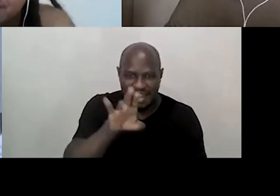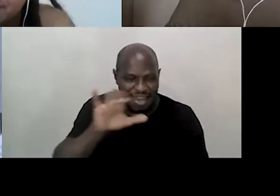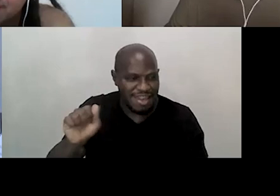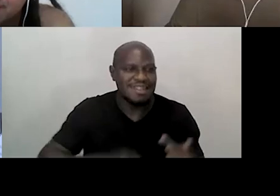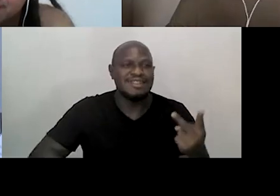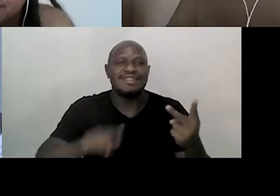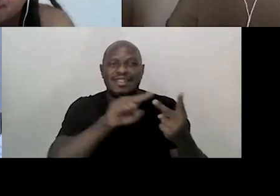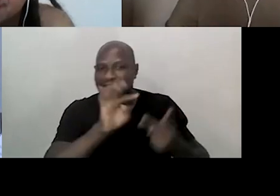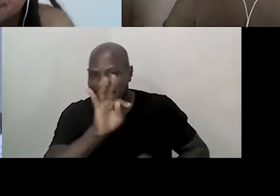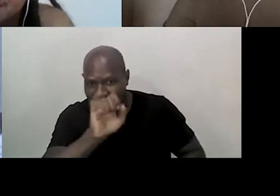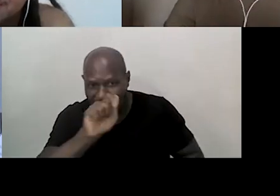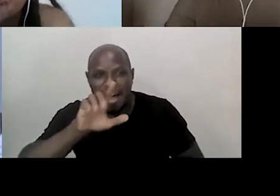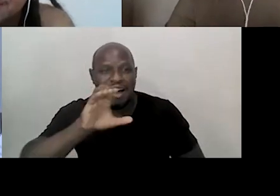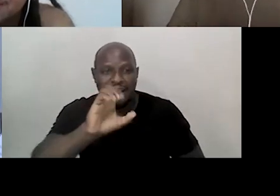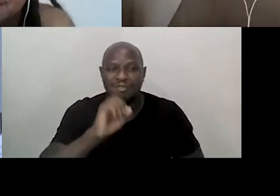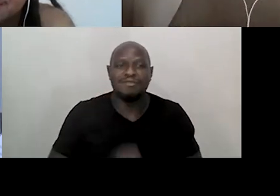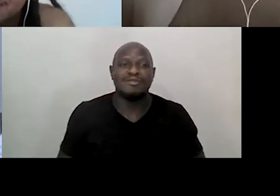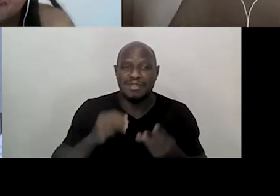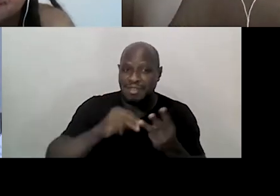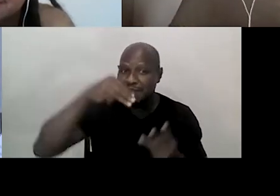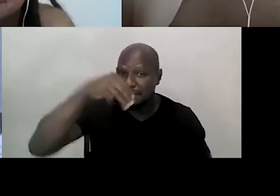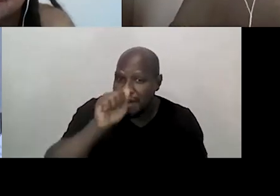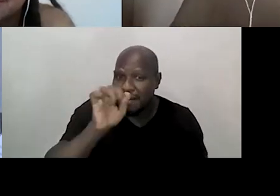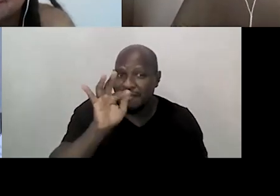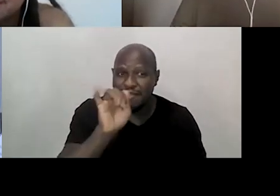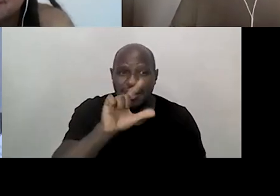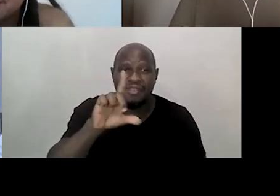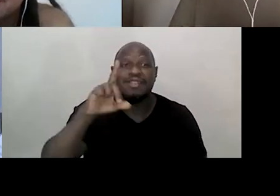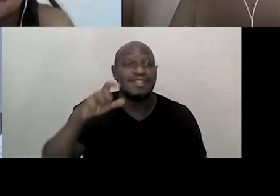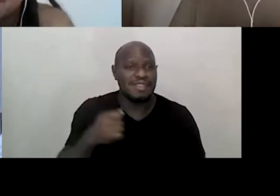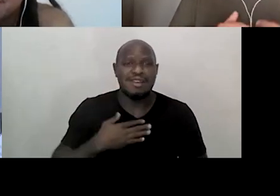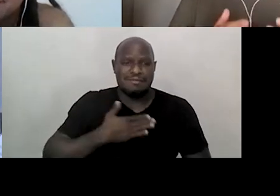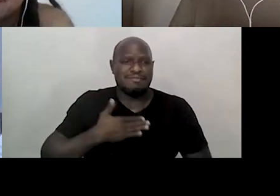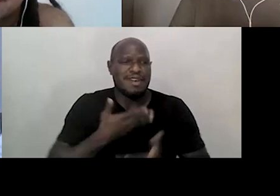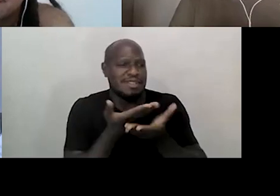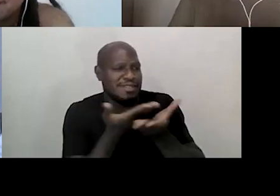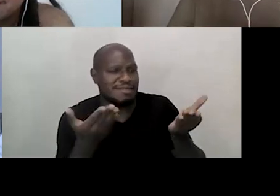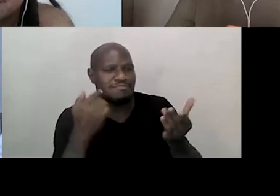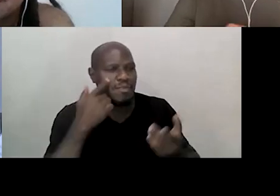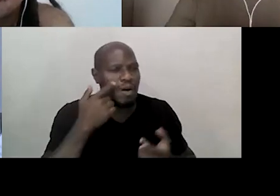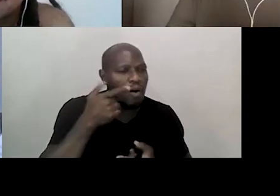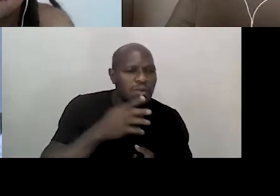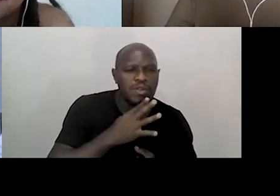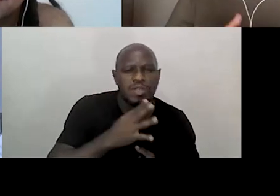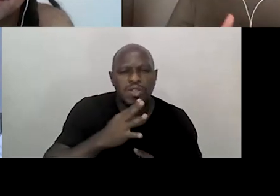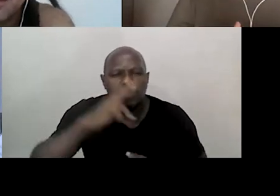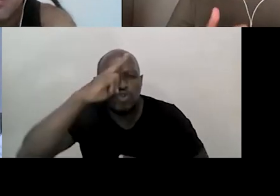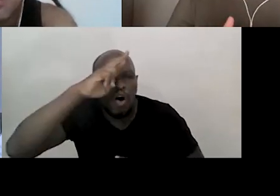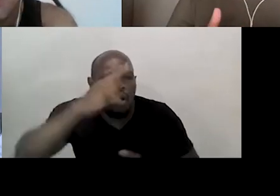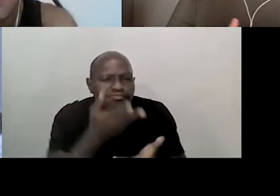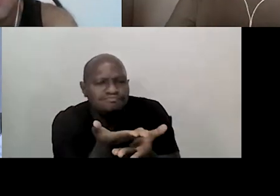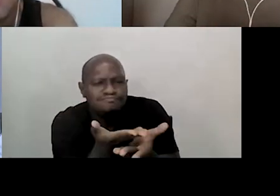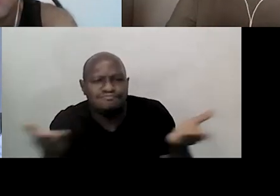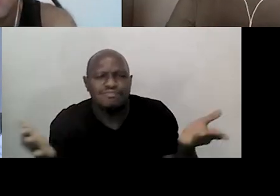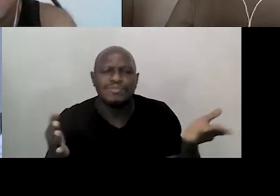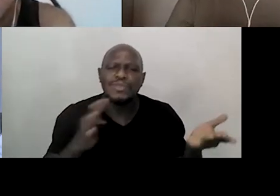Tiago Munhoz e com Mafalda, pequenino. É um prazer estar aqui com vocês, ouvir suas histórias, conhecer um pouquinho do